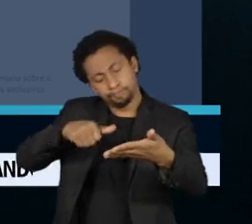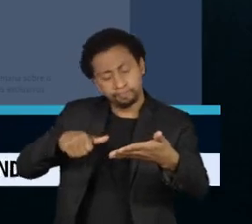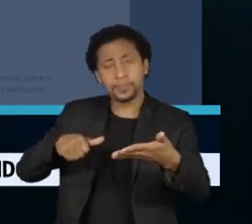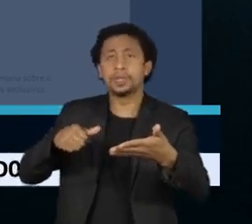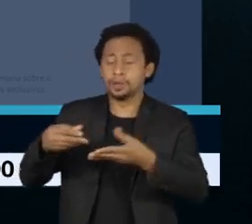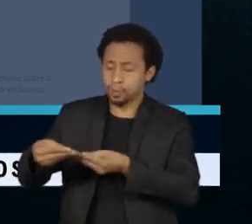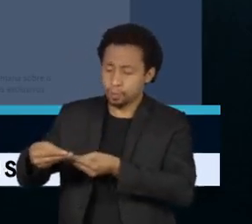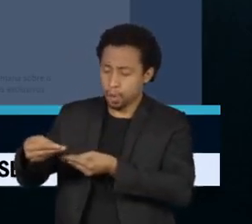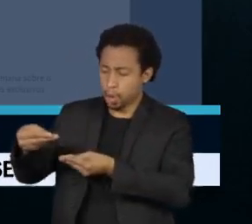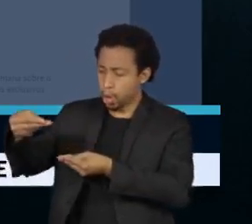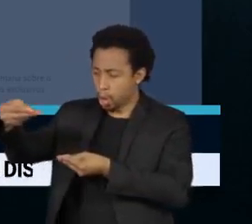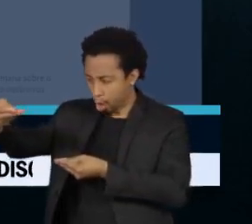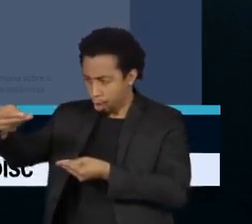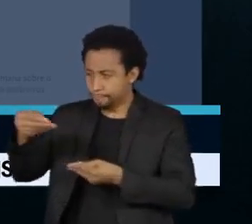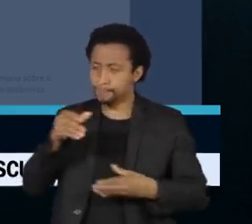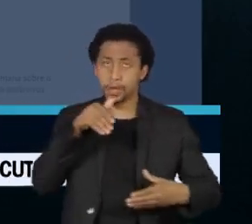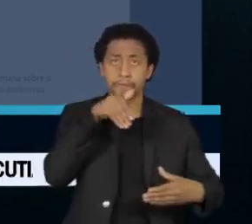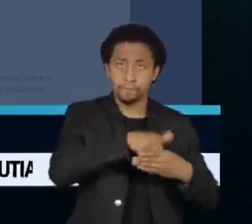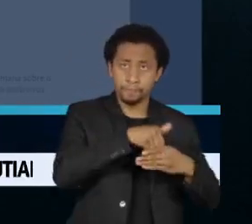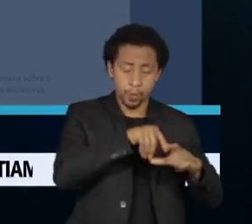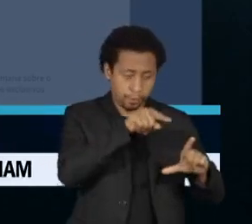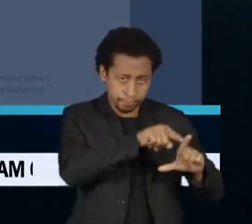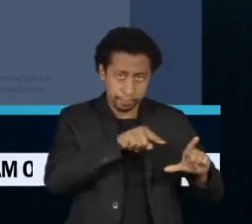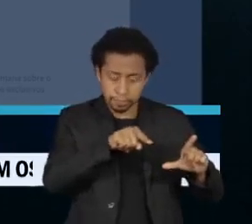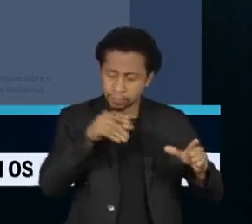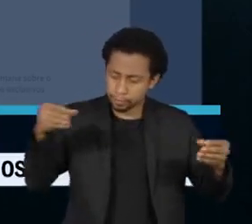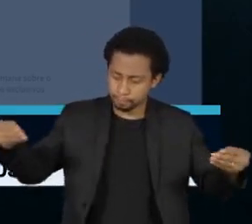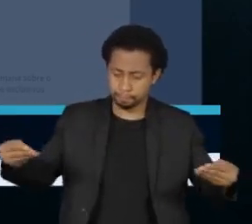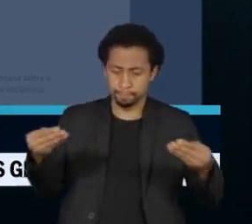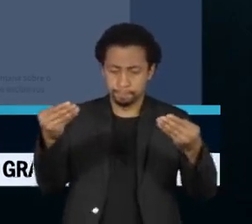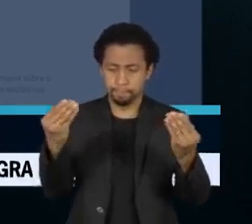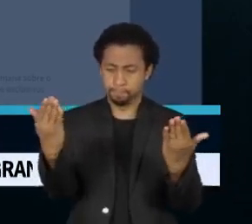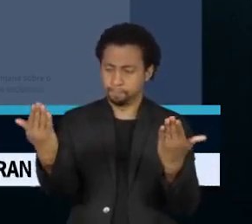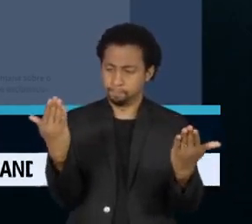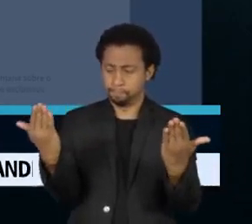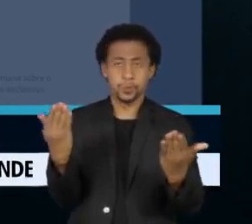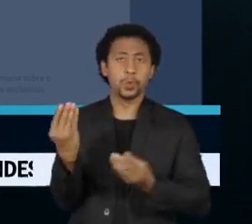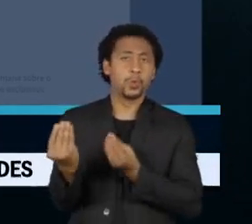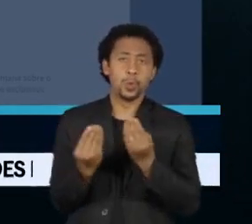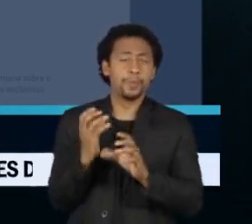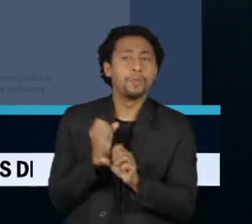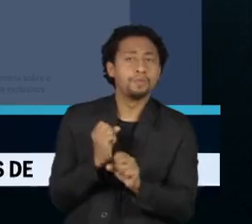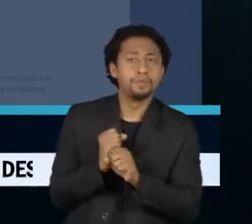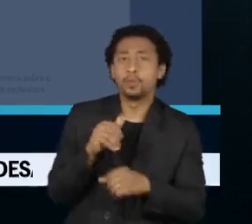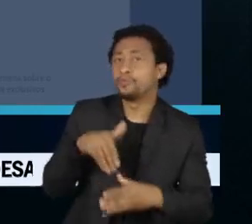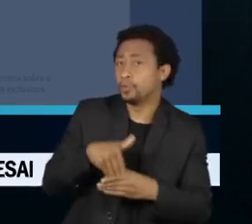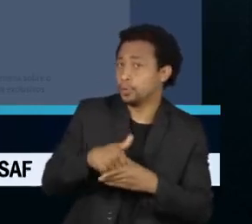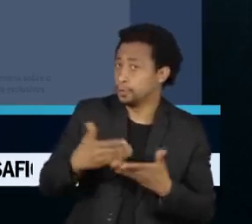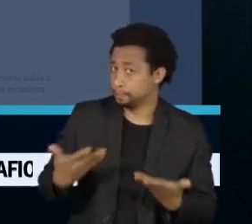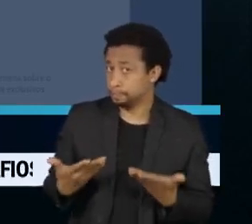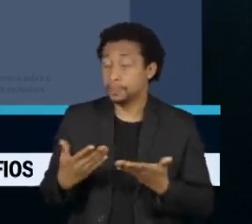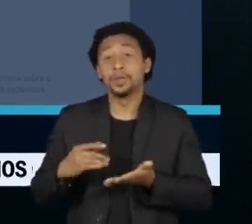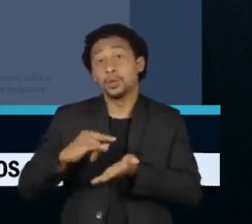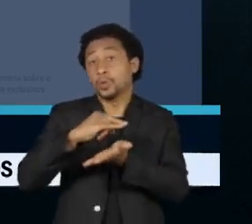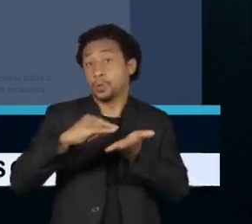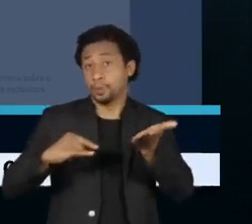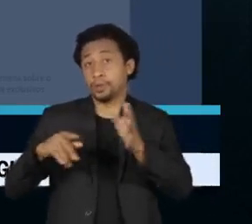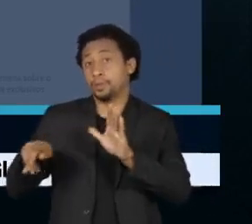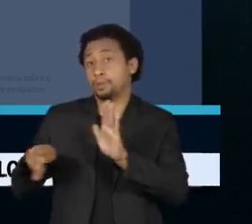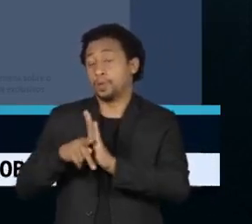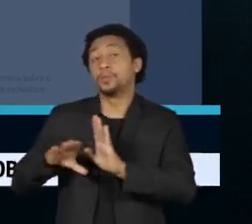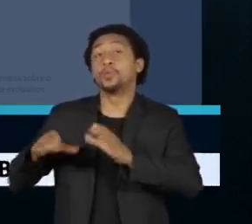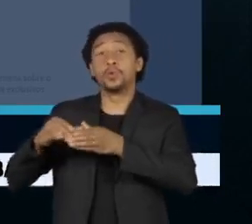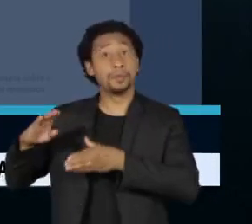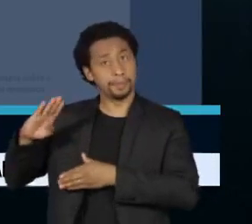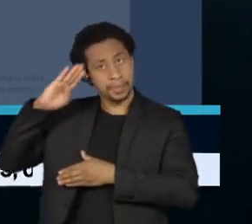a comparação dos boletins de urna com os registros digitais de voto. De acordo com o documento militar, esta será uma nova